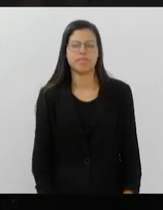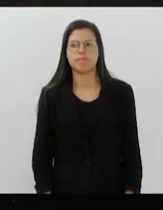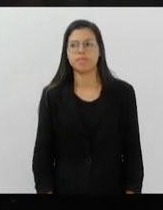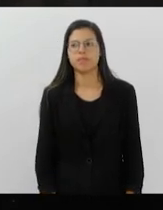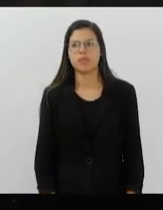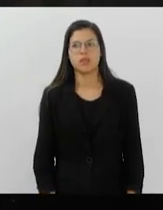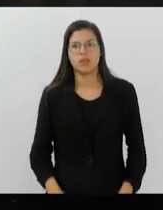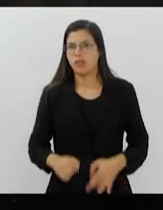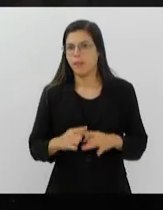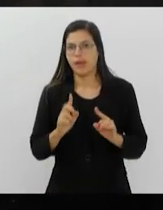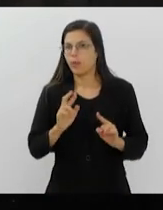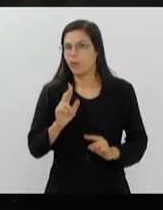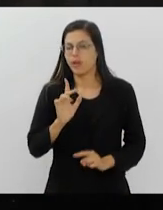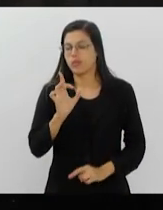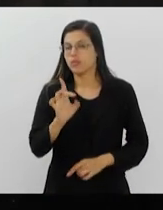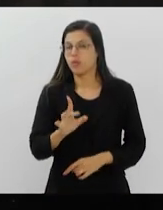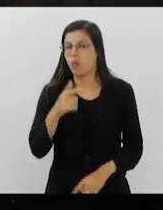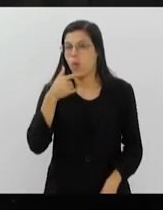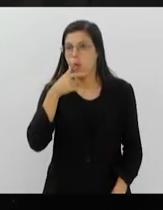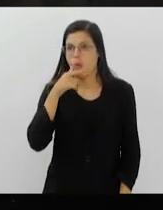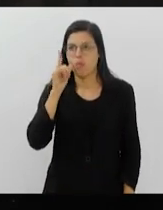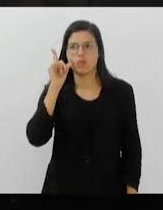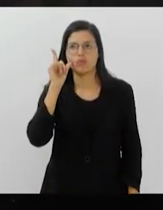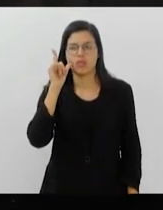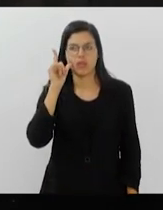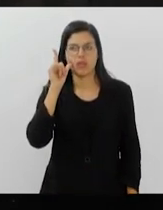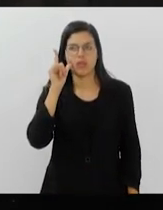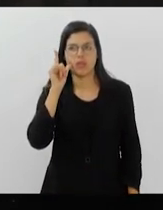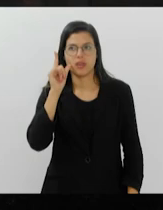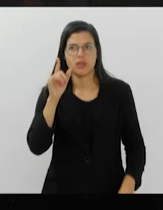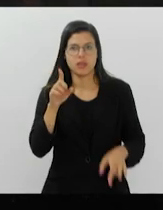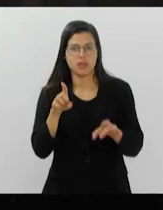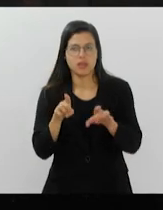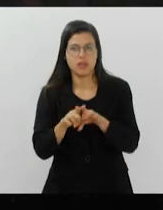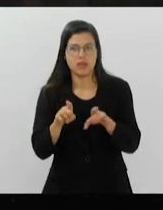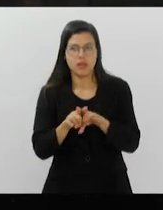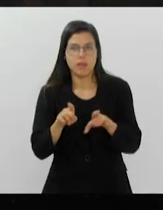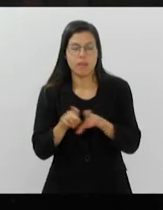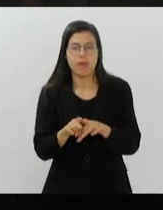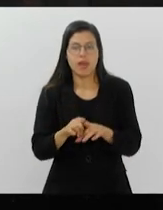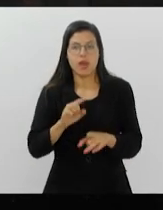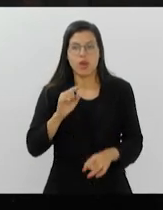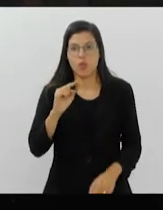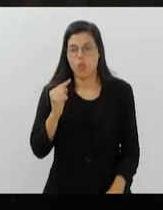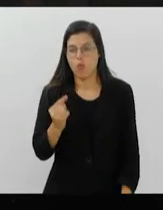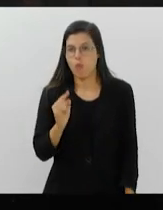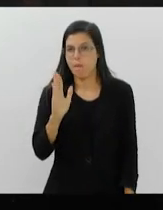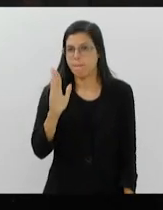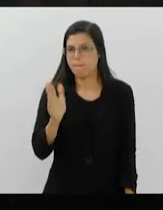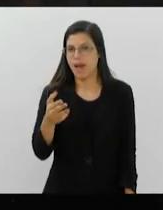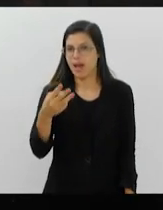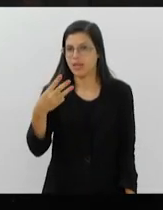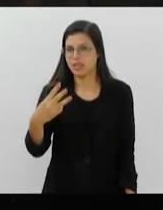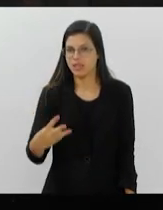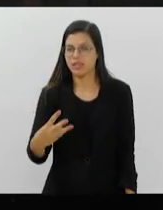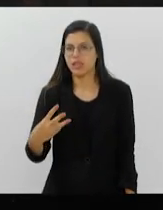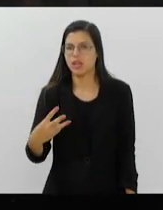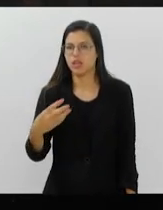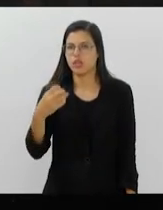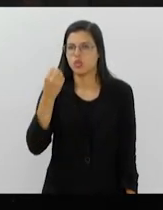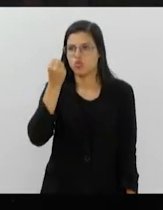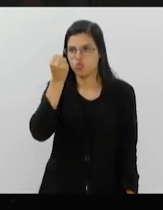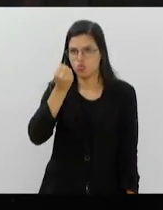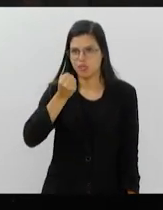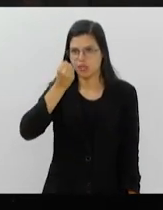Ontem, se renovou um terço do Senado americano. O mandato do Senado